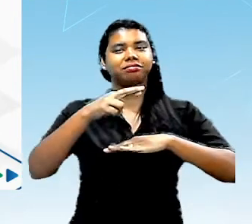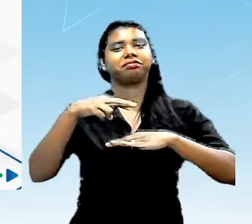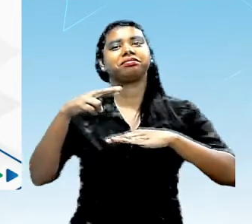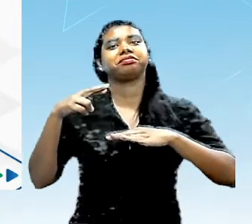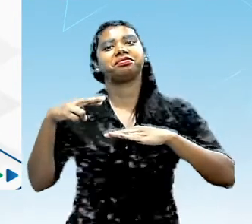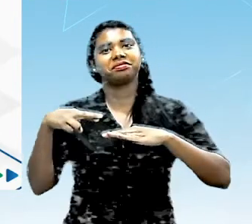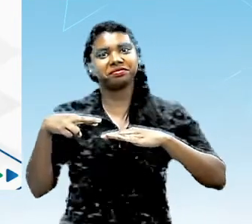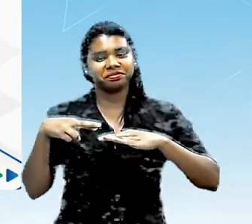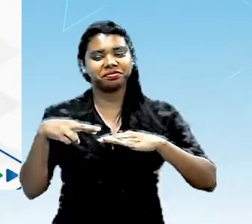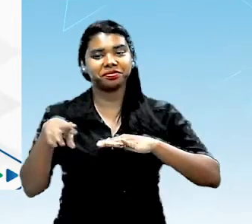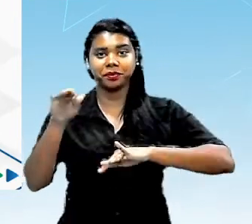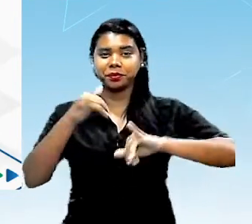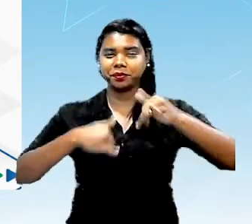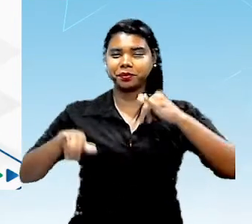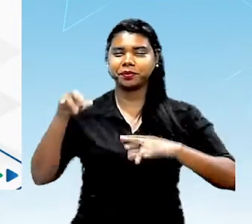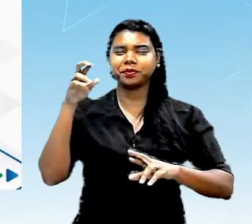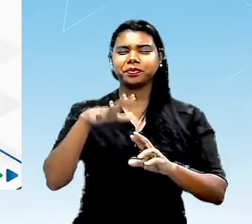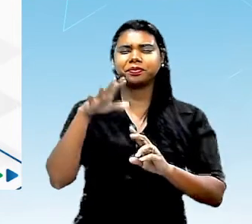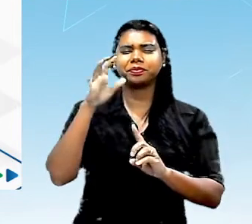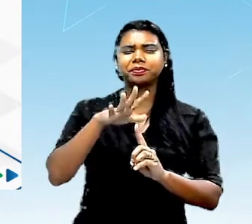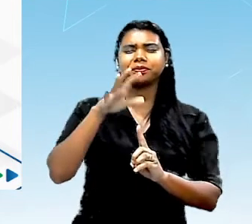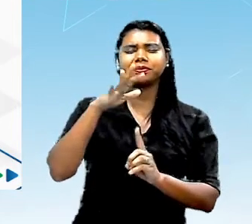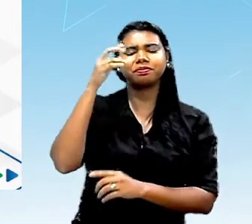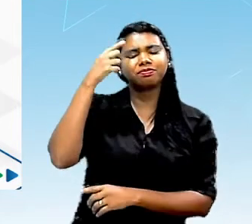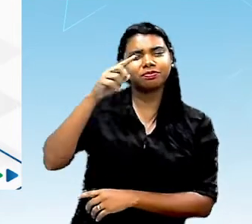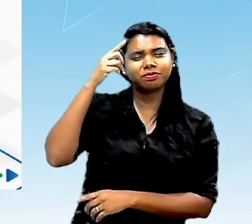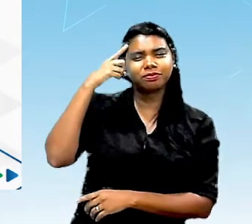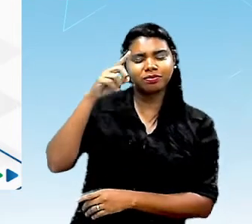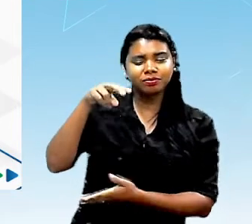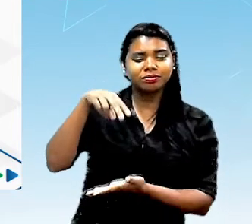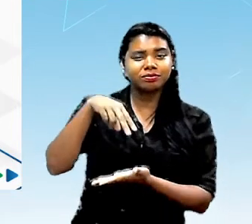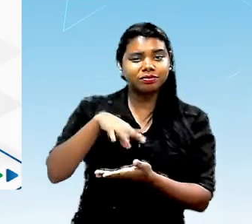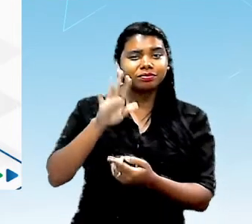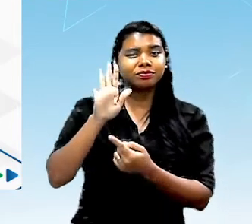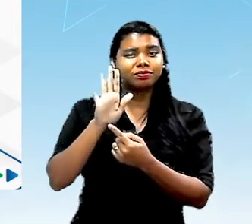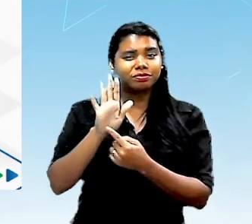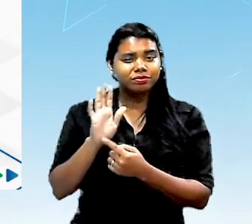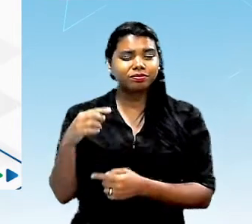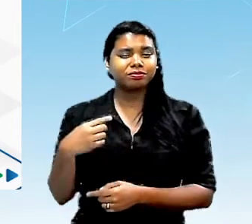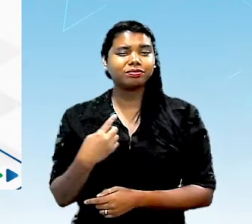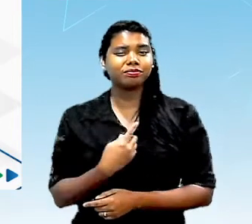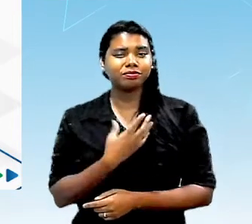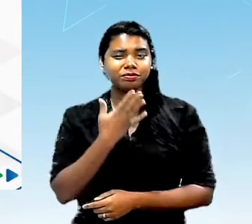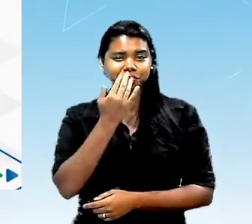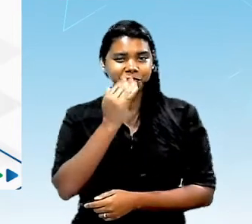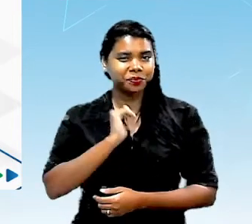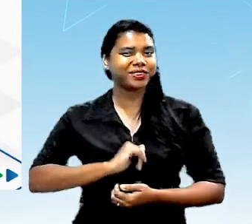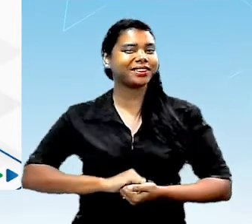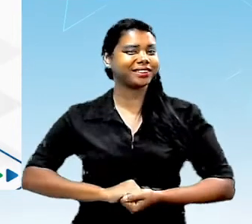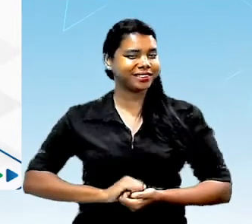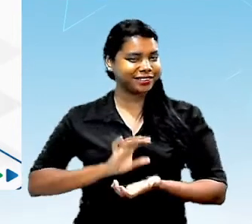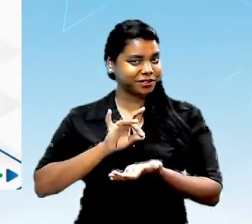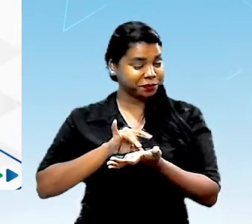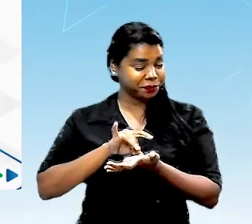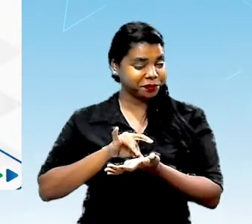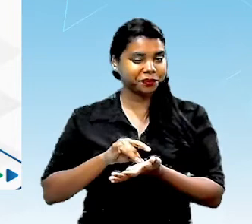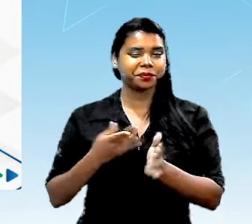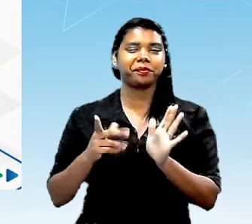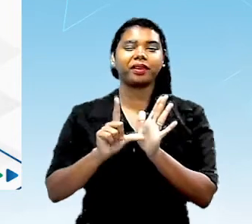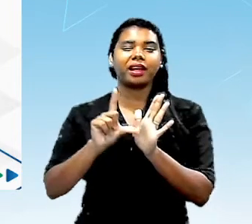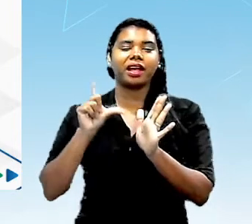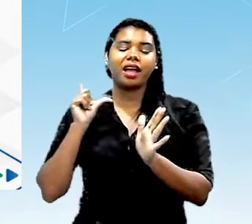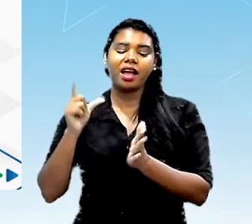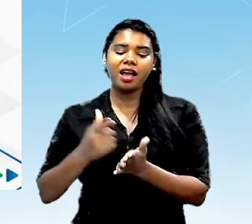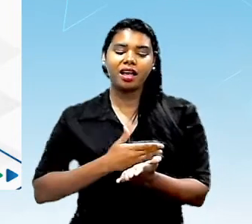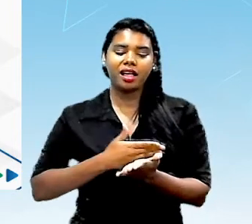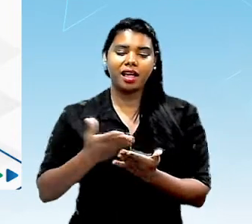icas influenciam no nosso dia a dia e estão presentes inclusive aí nos nossos alimentos Tá certo? Antes da gente